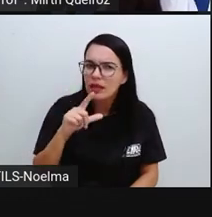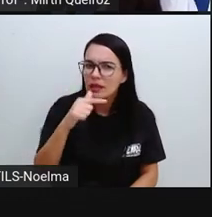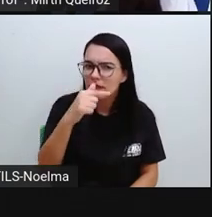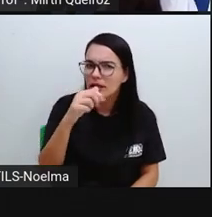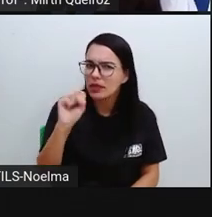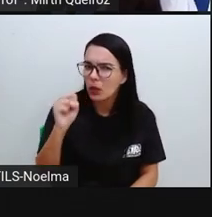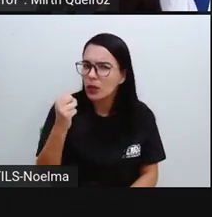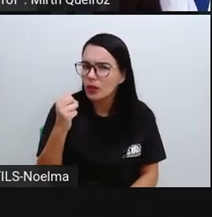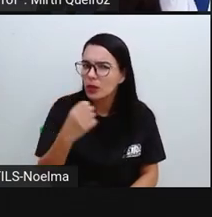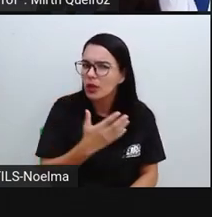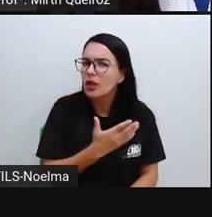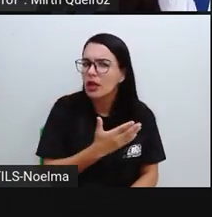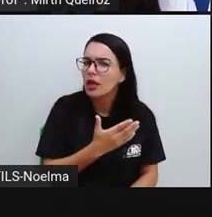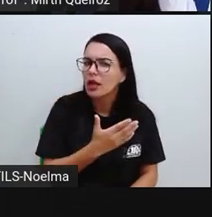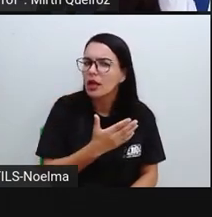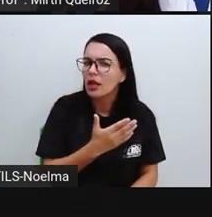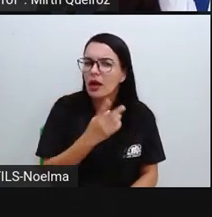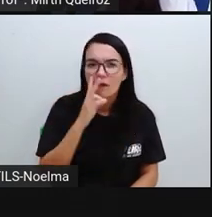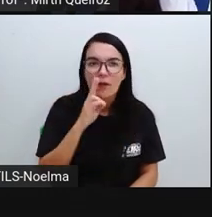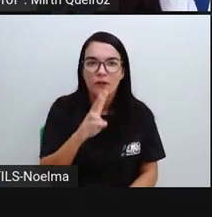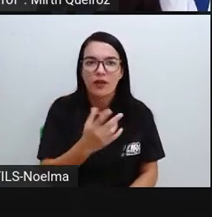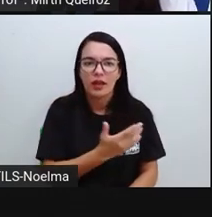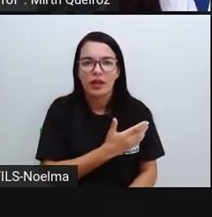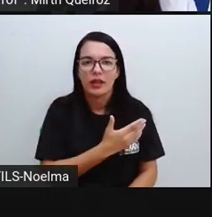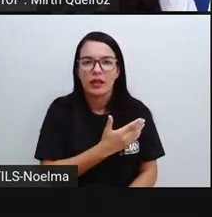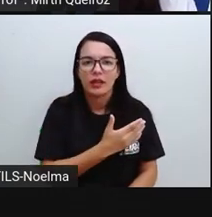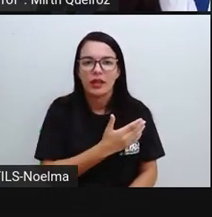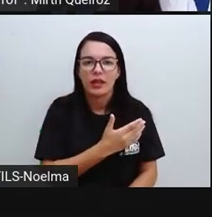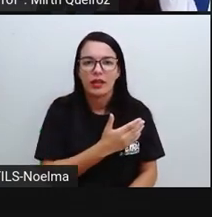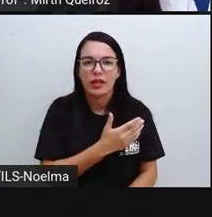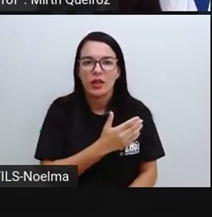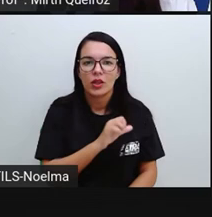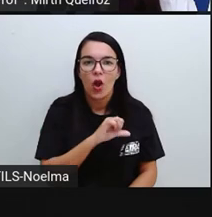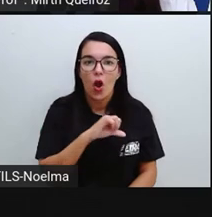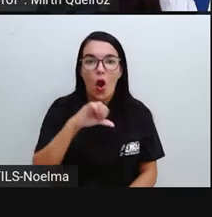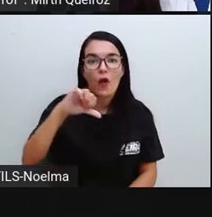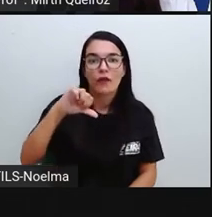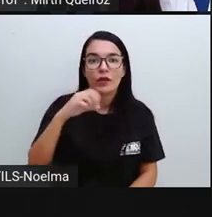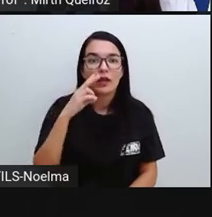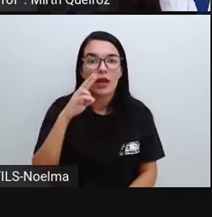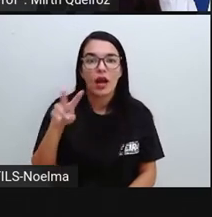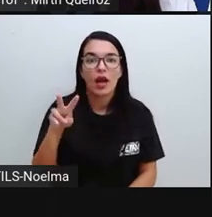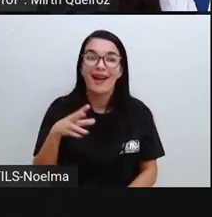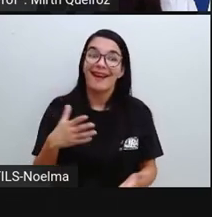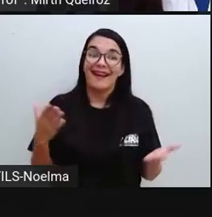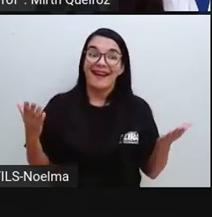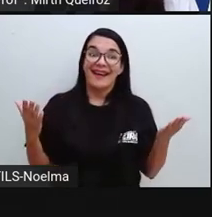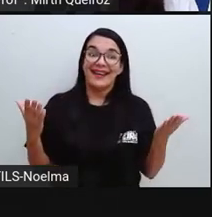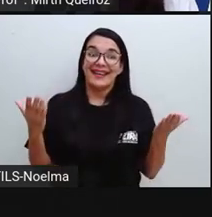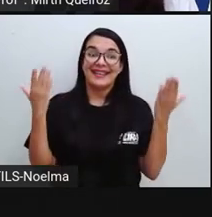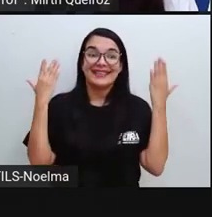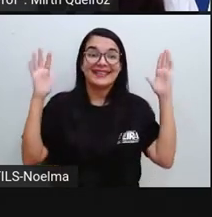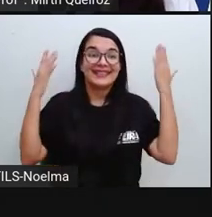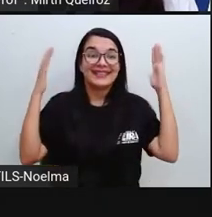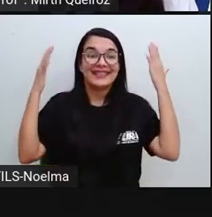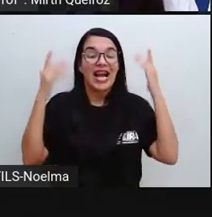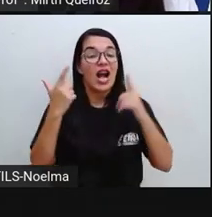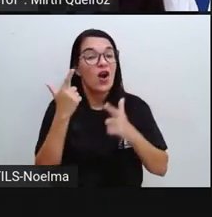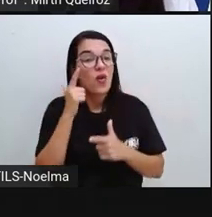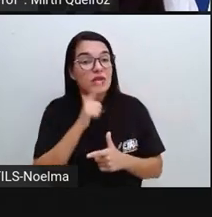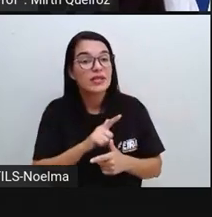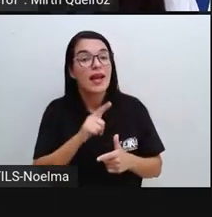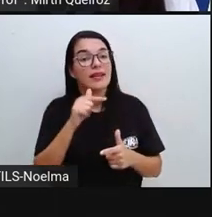78 na calculadora? Vamos ver? Menos 9. 78. A gente